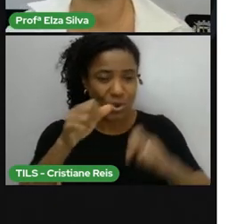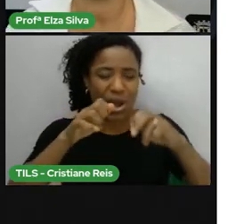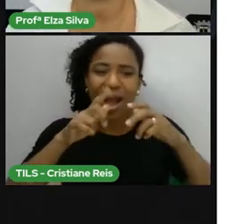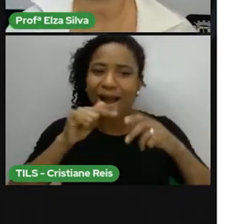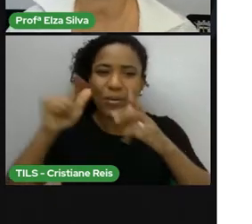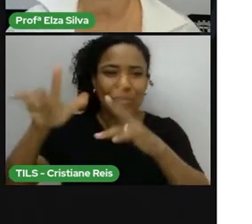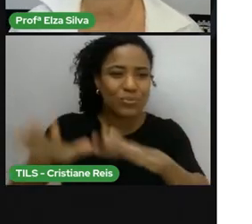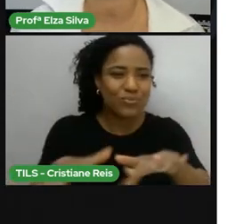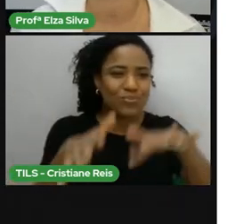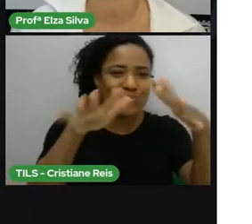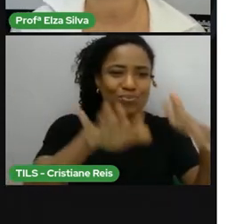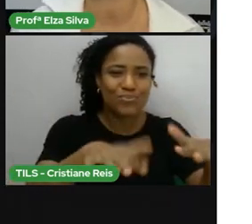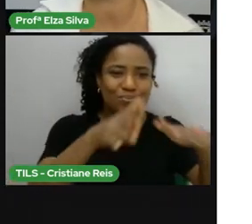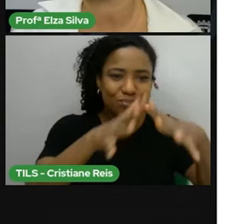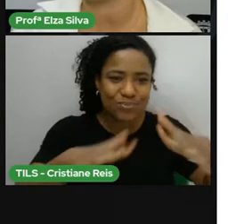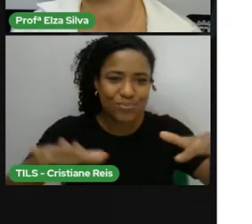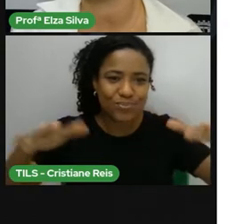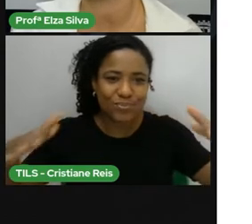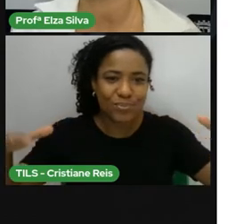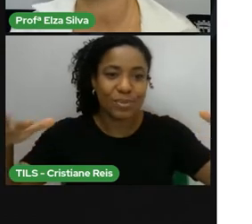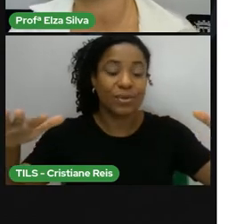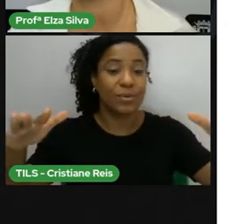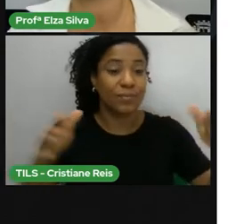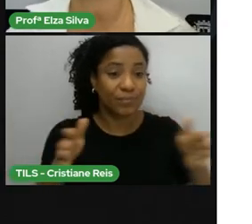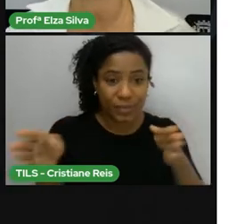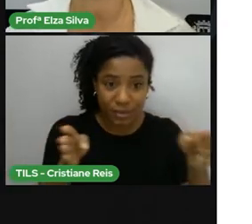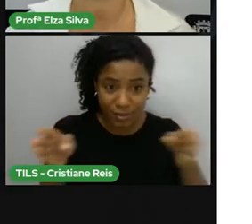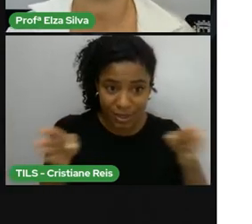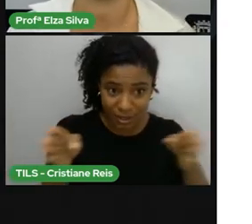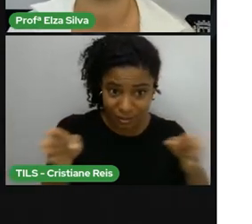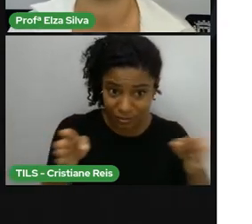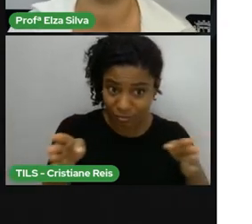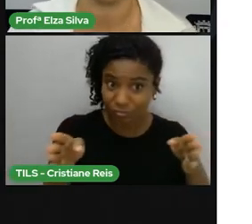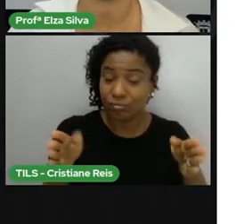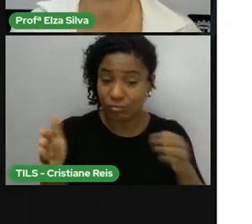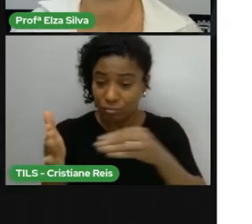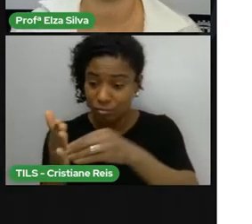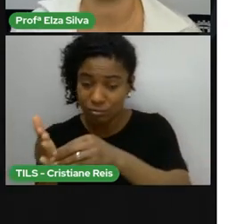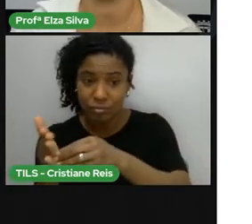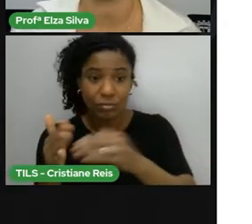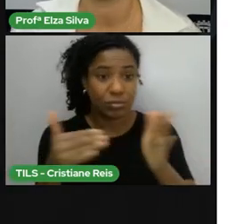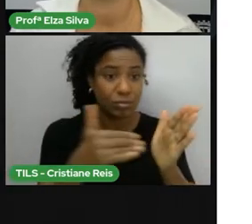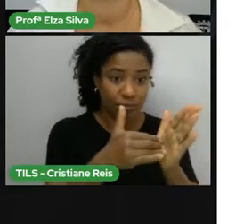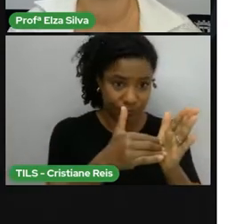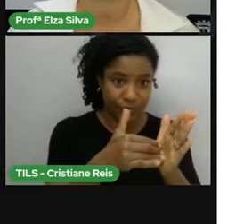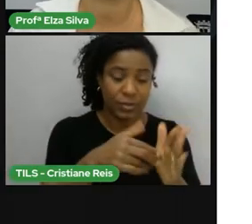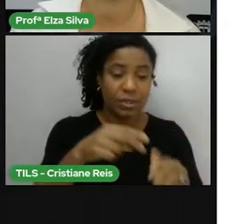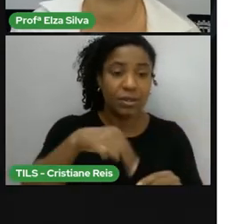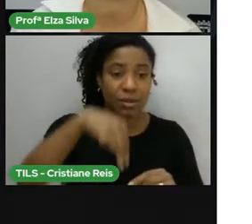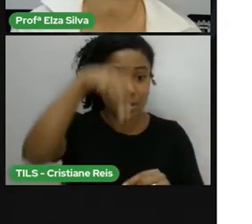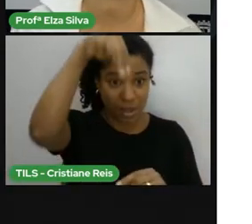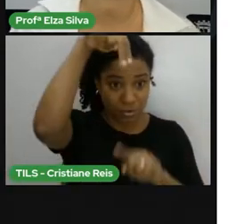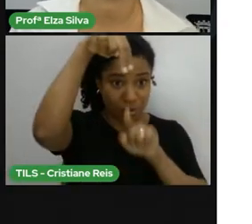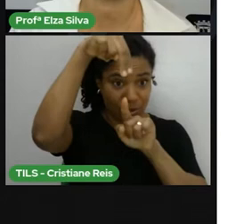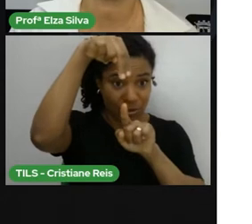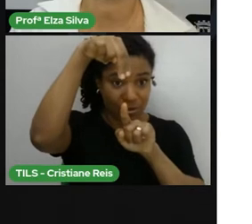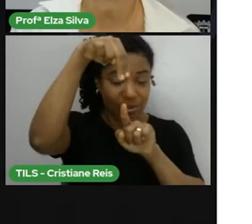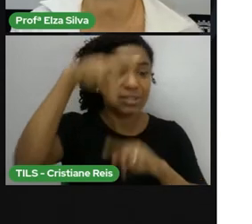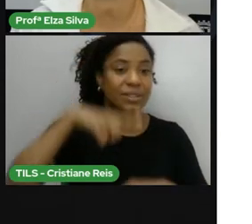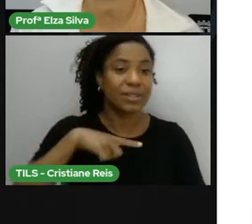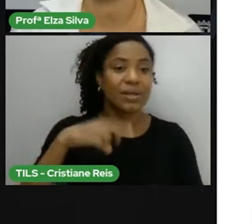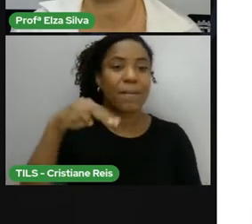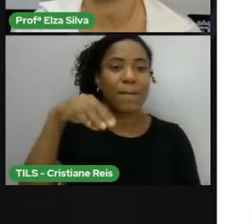É limitado Pela Namíbia Botsuana E Zimbabu Ao norte Moçambique E